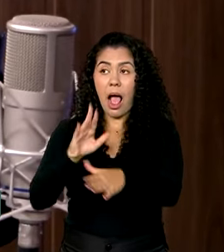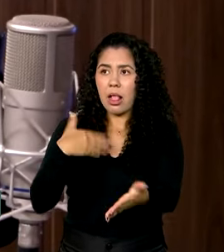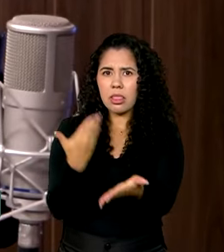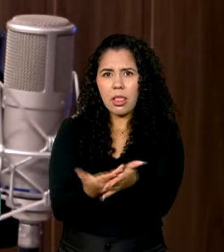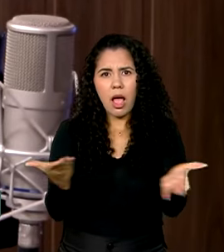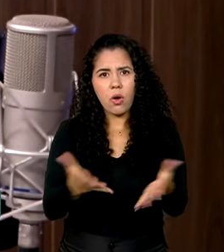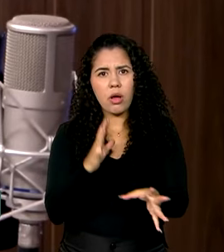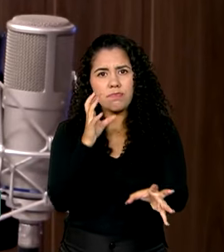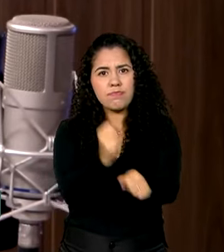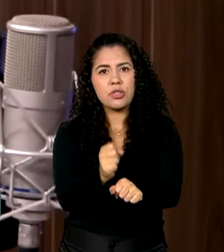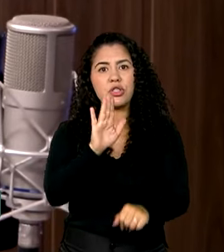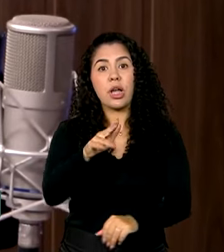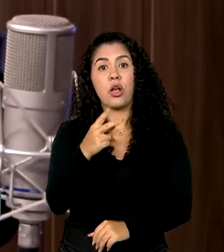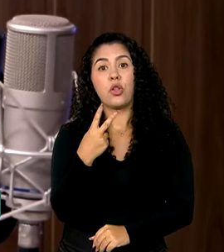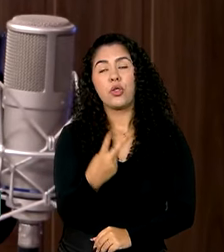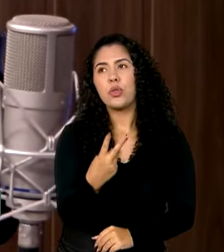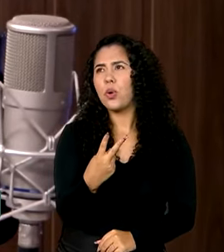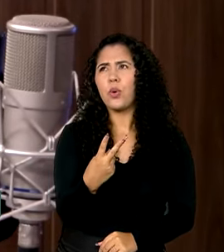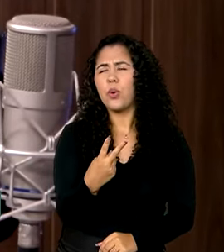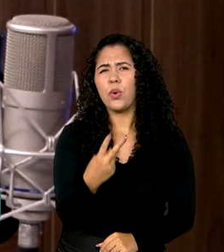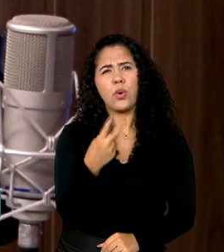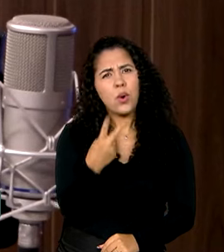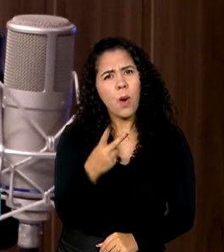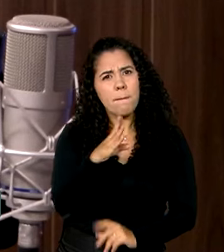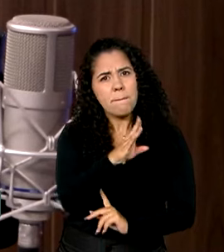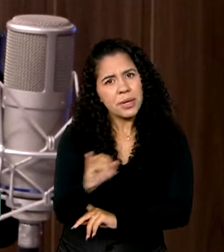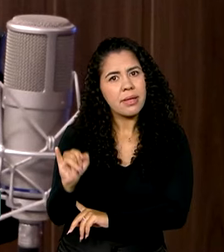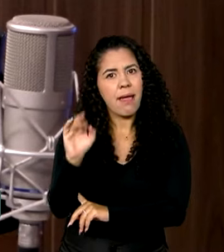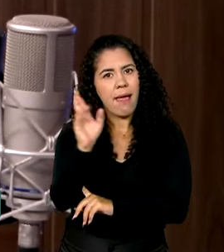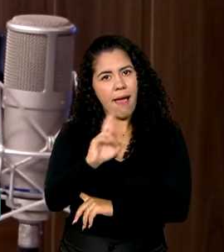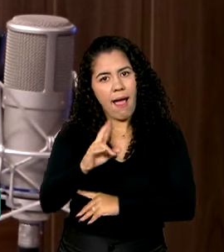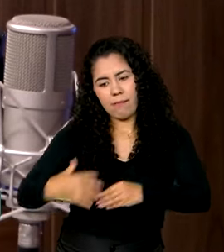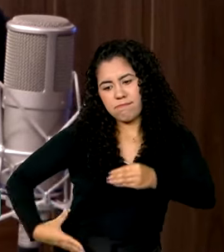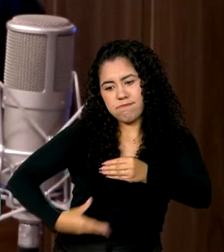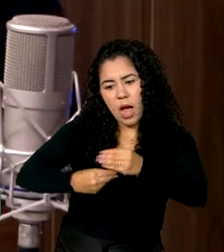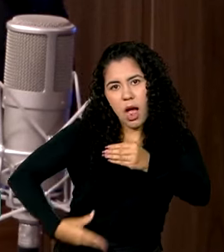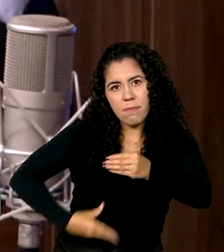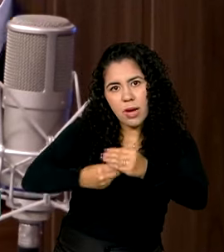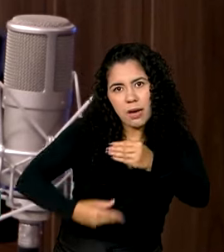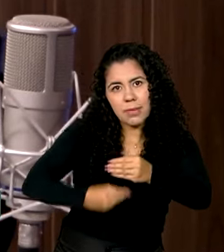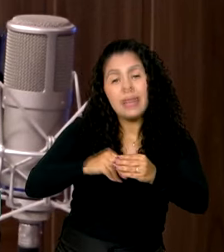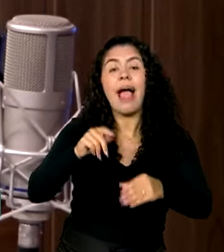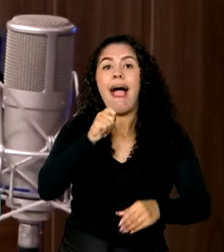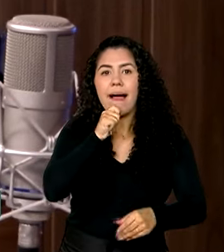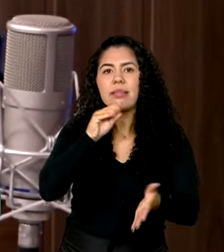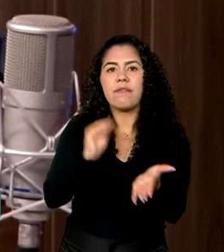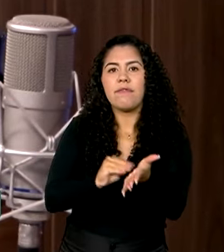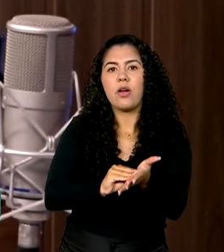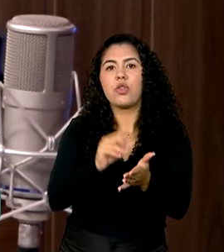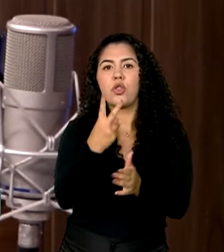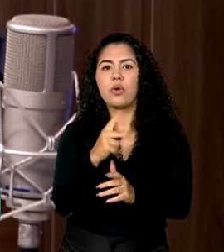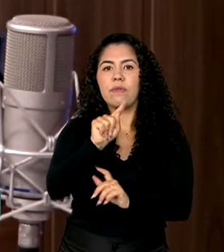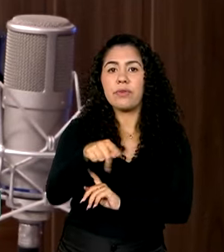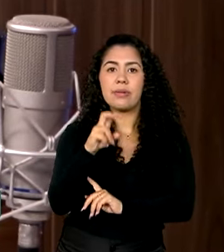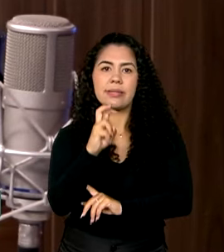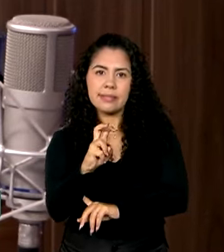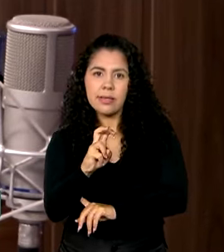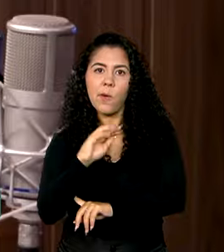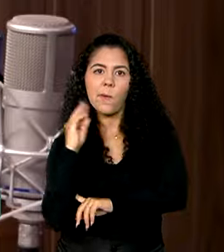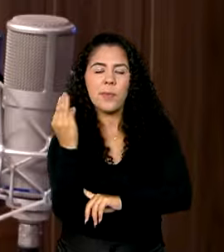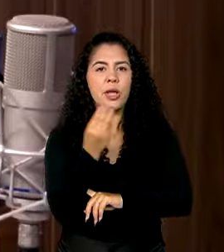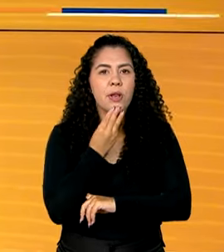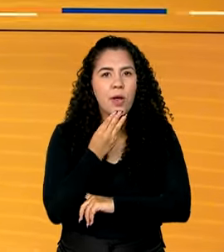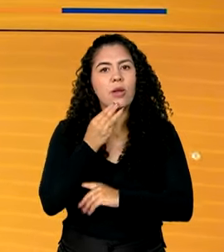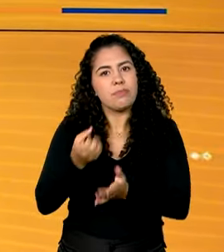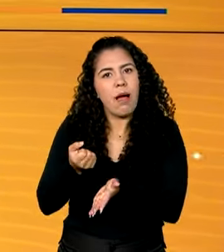2 bilhões. Aliás, é, 2 bilhões de subsídio e ainda temos mais 2,5 bilhões para fazer e reabrir as últimas empresas que